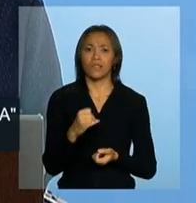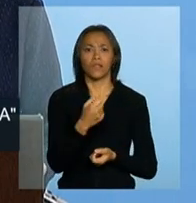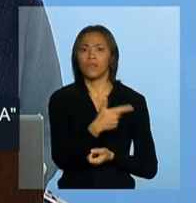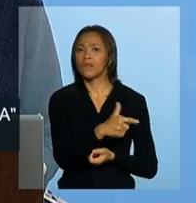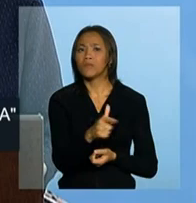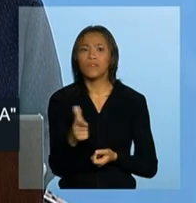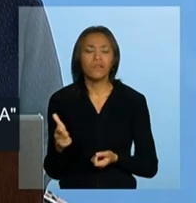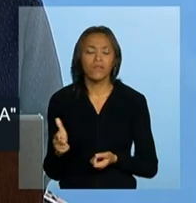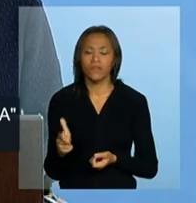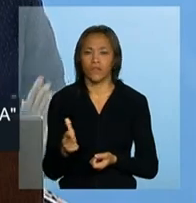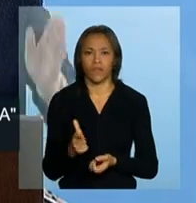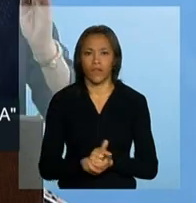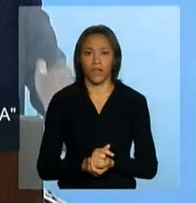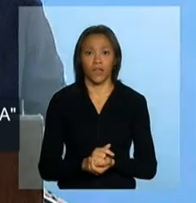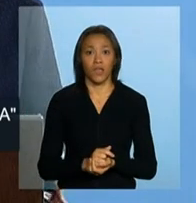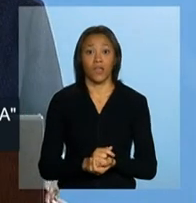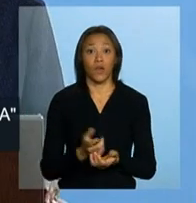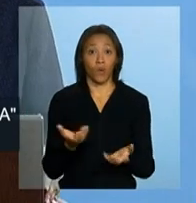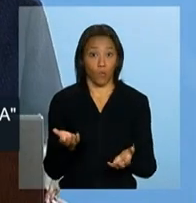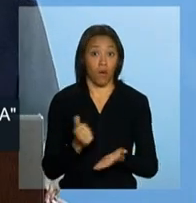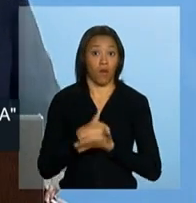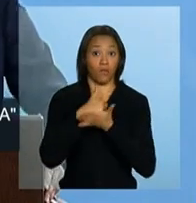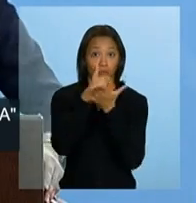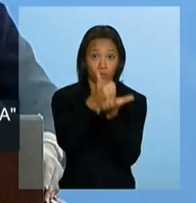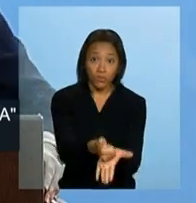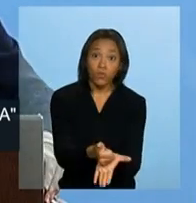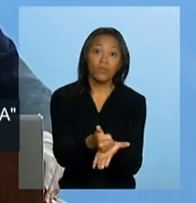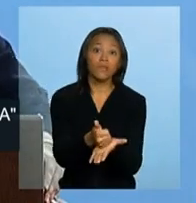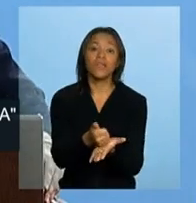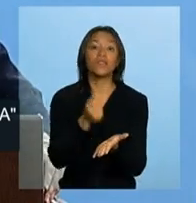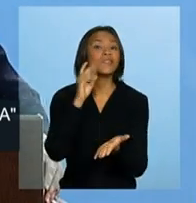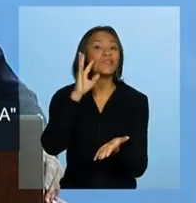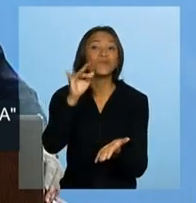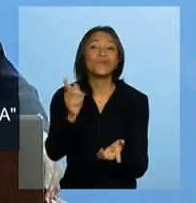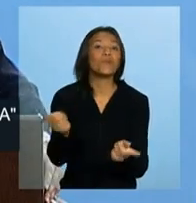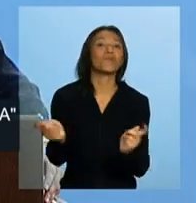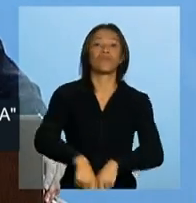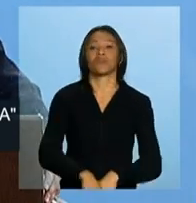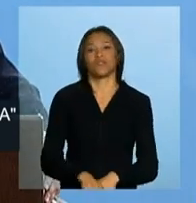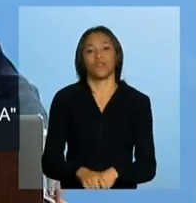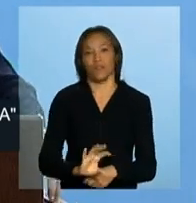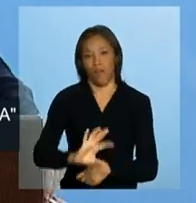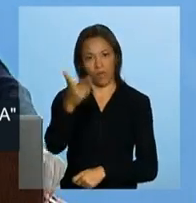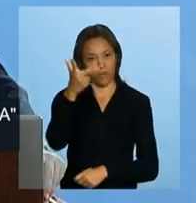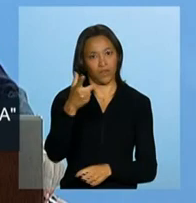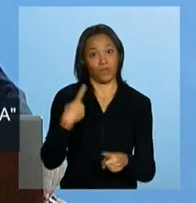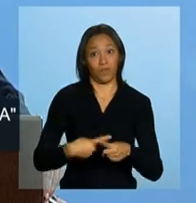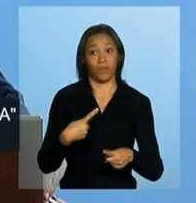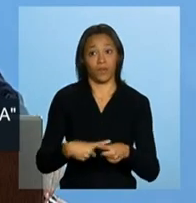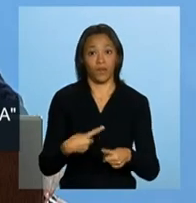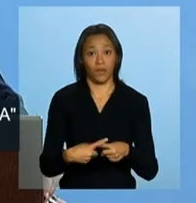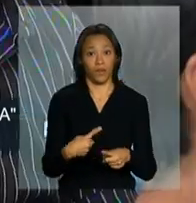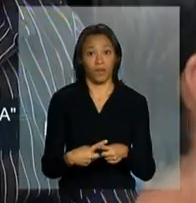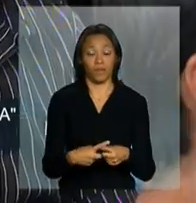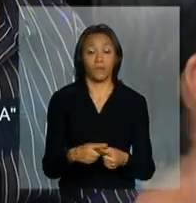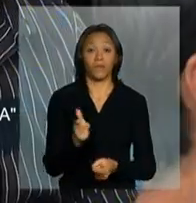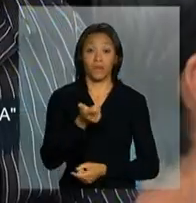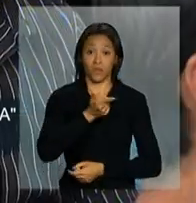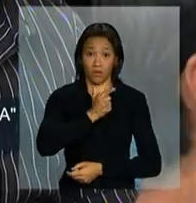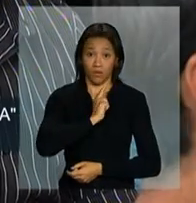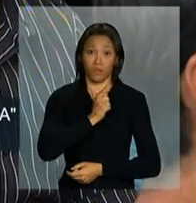complementação, sem um subsídio, este sonho não se realizaria, porque tinha